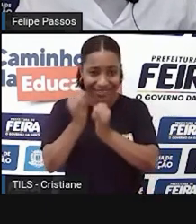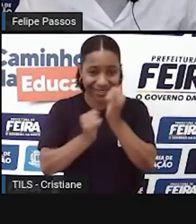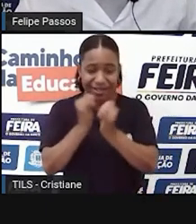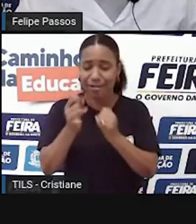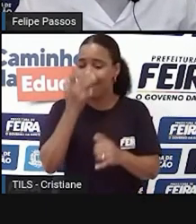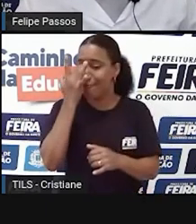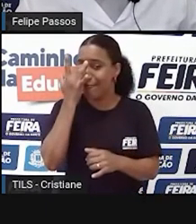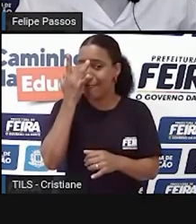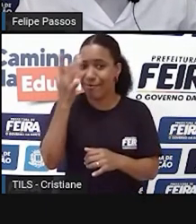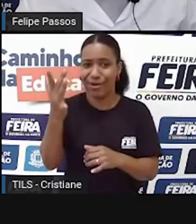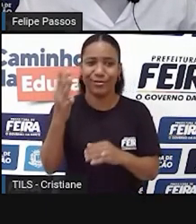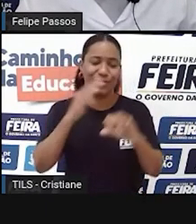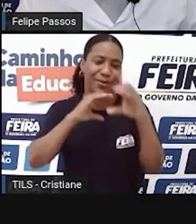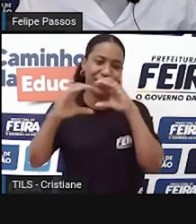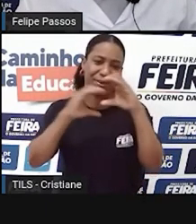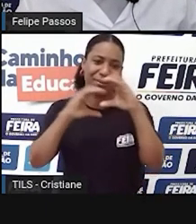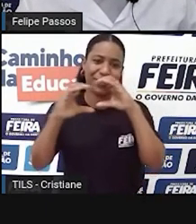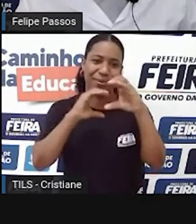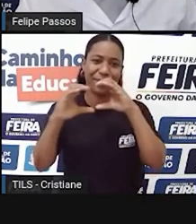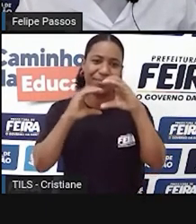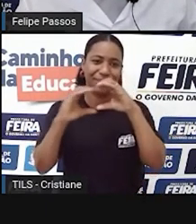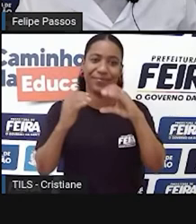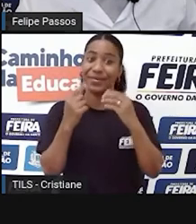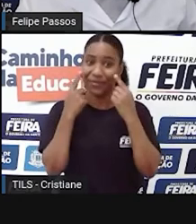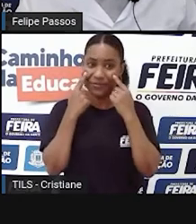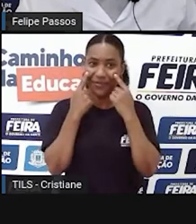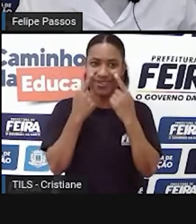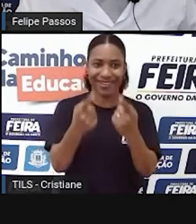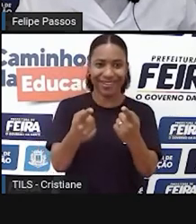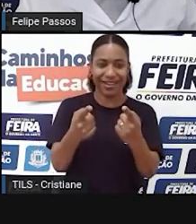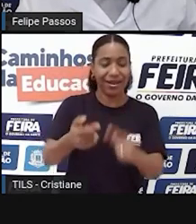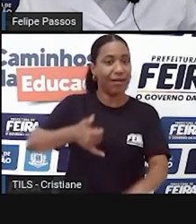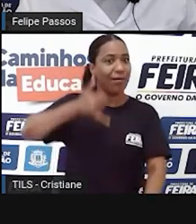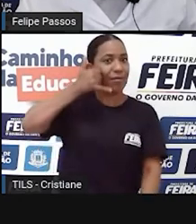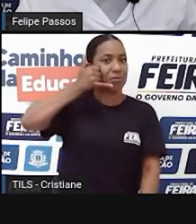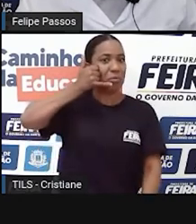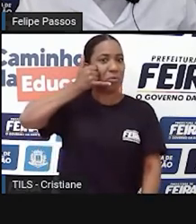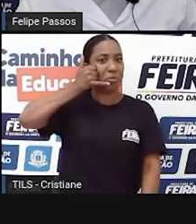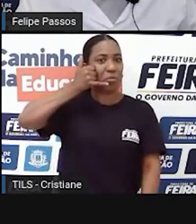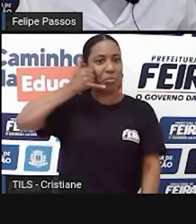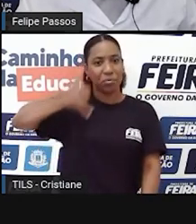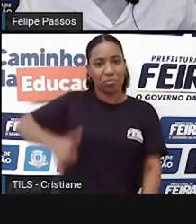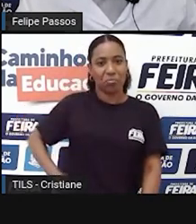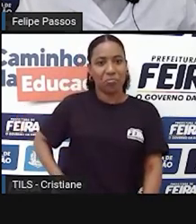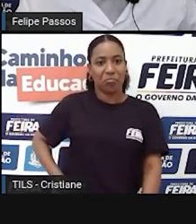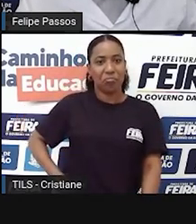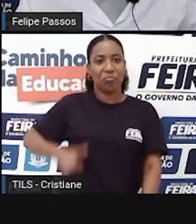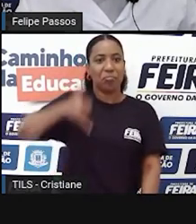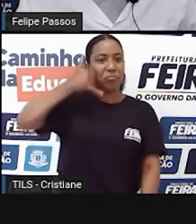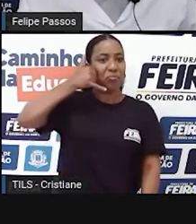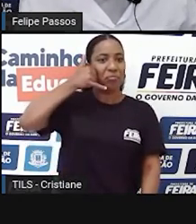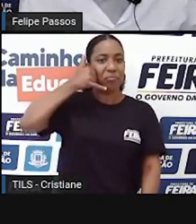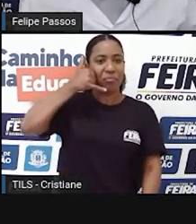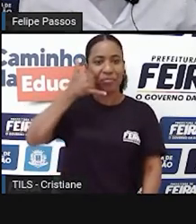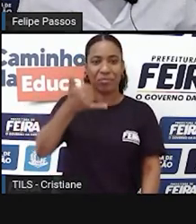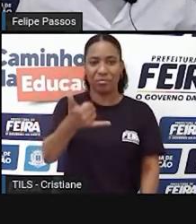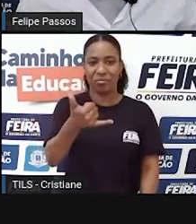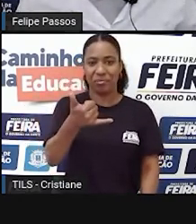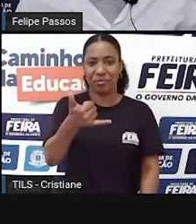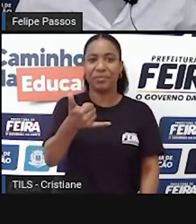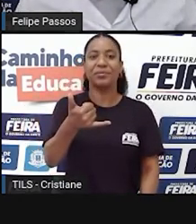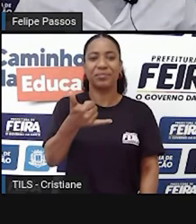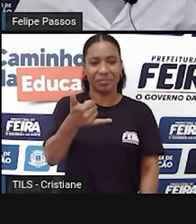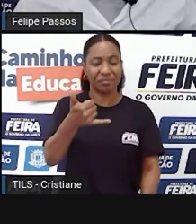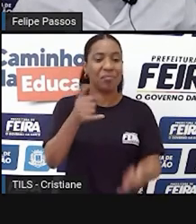Olha esse celular, minha gente. Isso aqui que esse senhorzinho está segurando é um dos primeiros